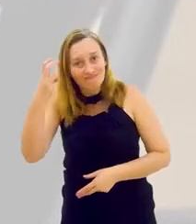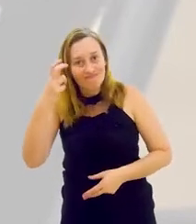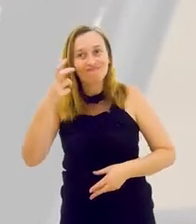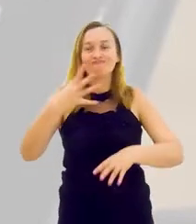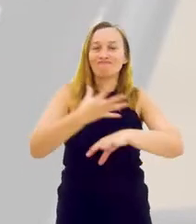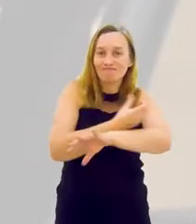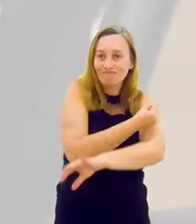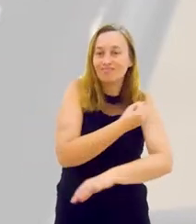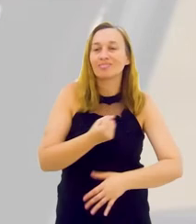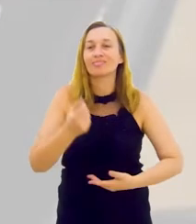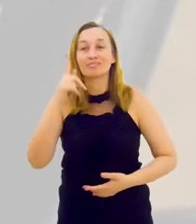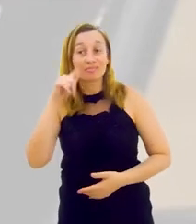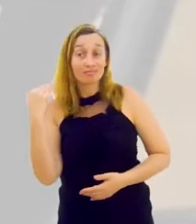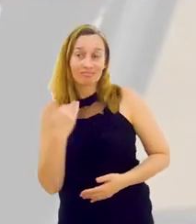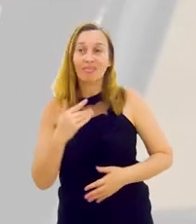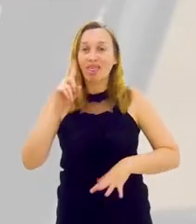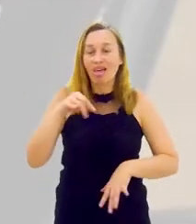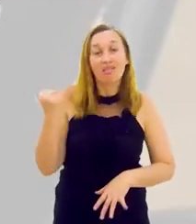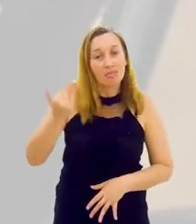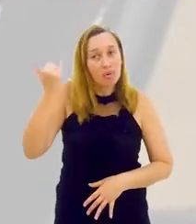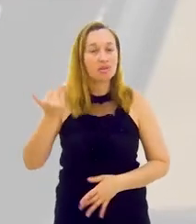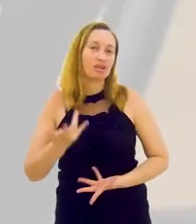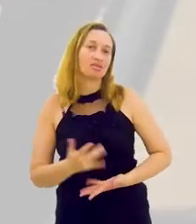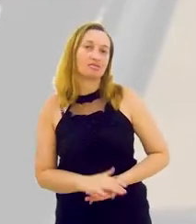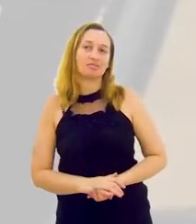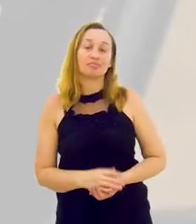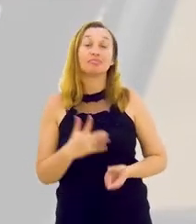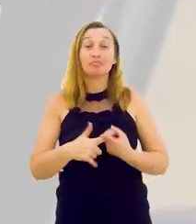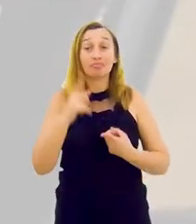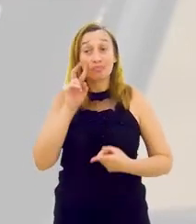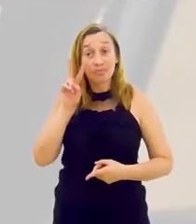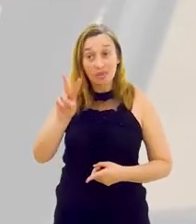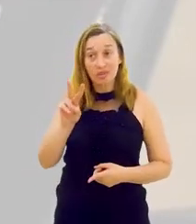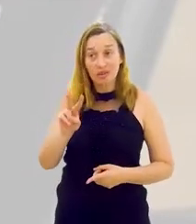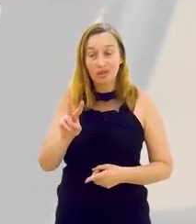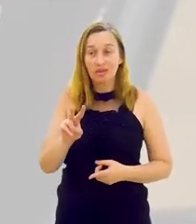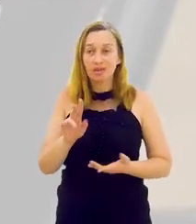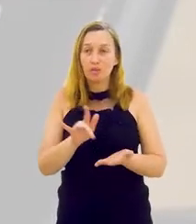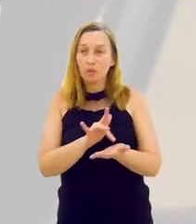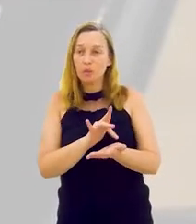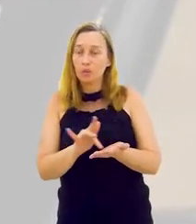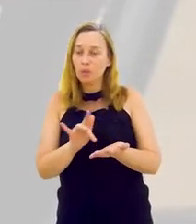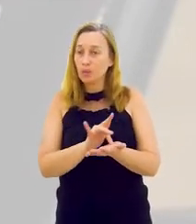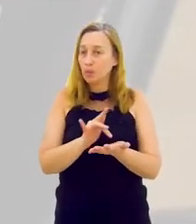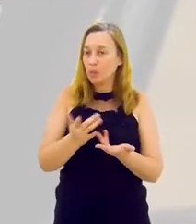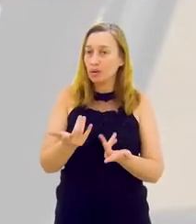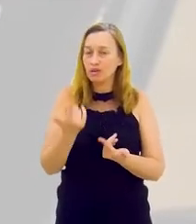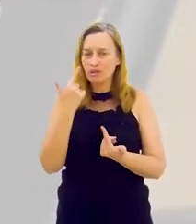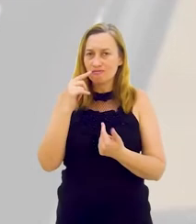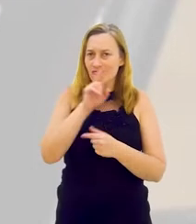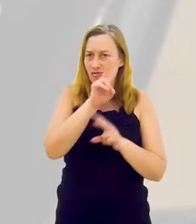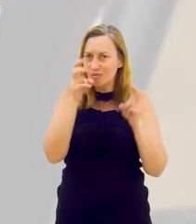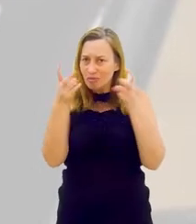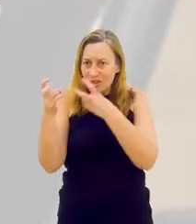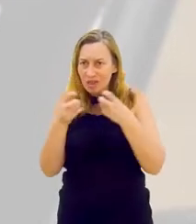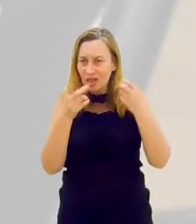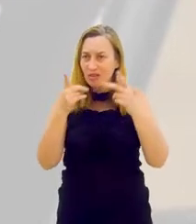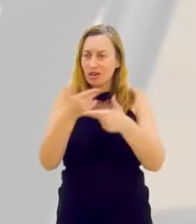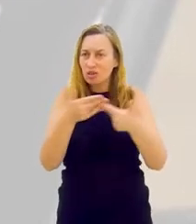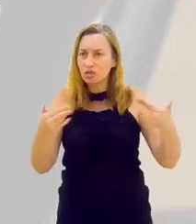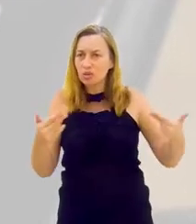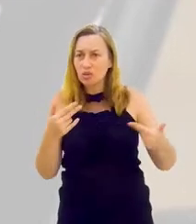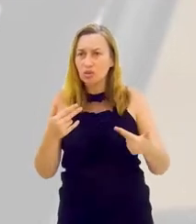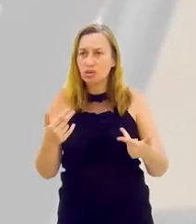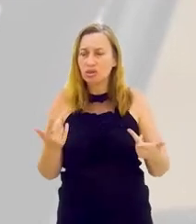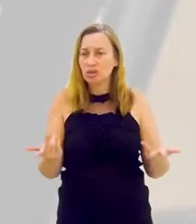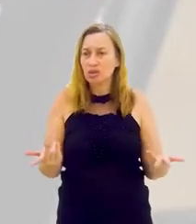de otimismo, de inteligência emocional, Geisa. Isso é muito importante, porque quando a gente vê lá o iceberg, só vê aquilo em cima que tem que